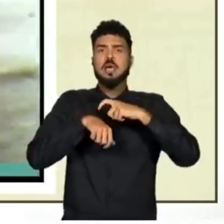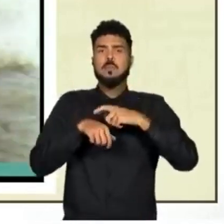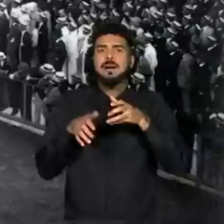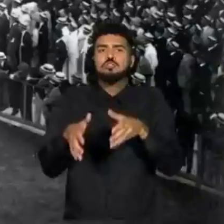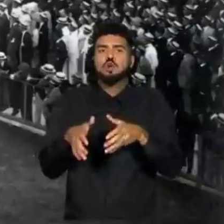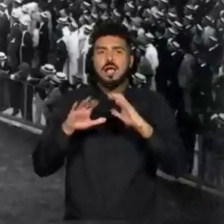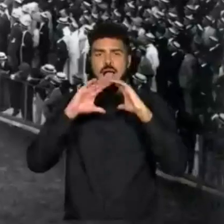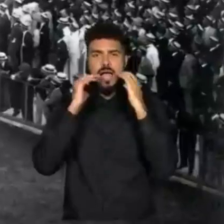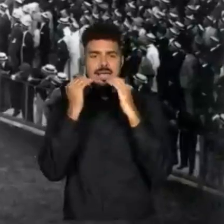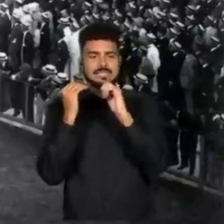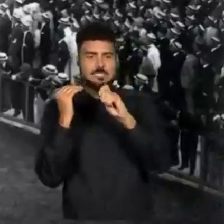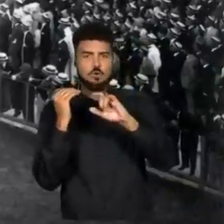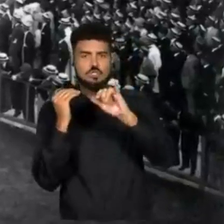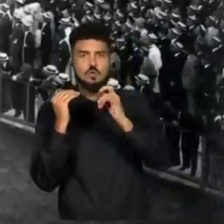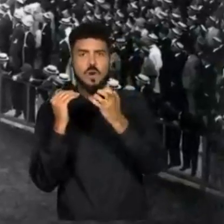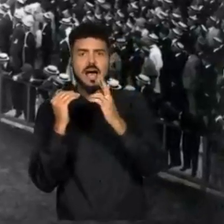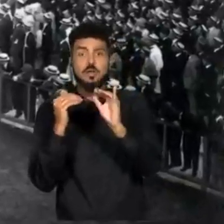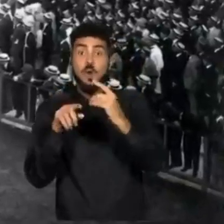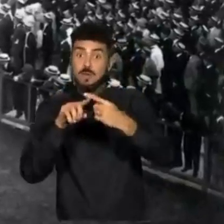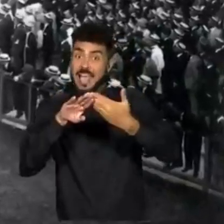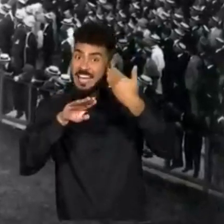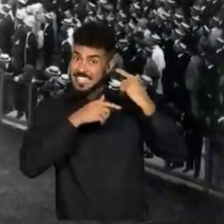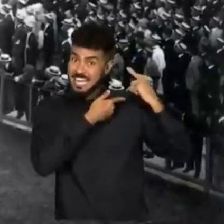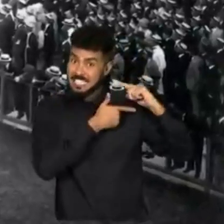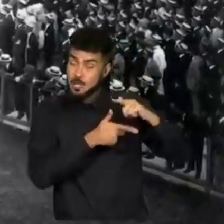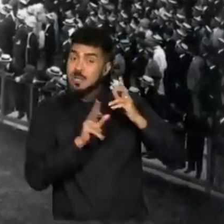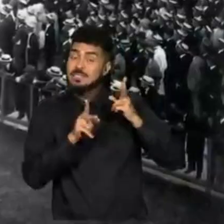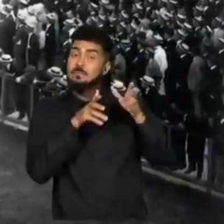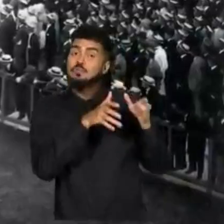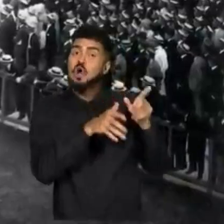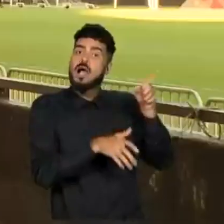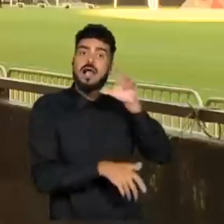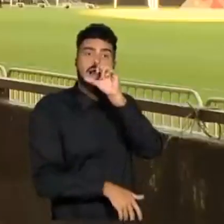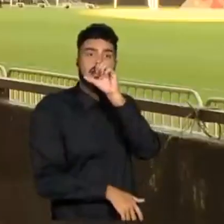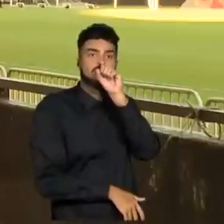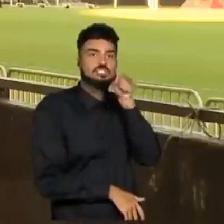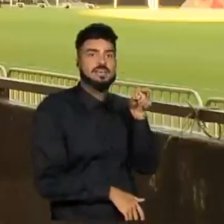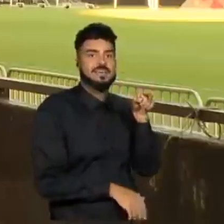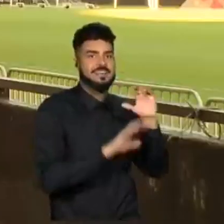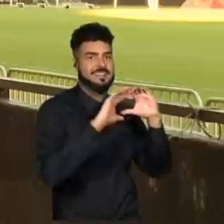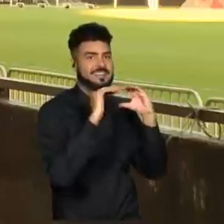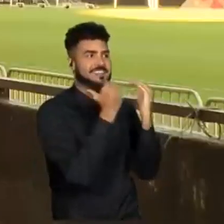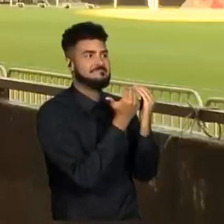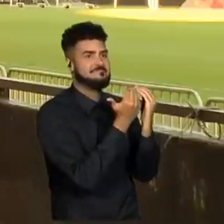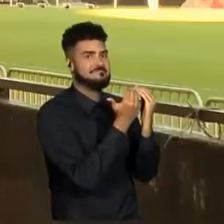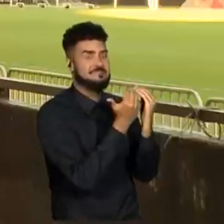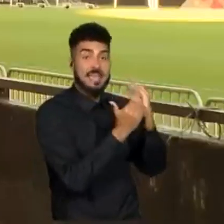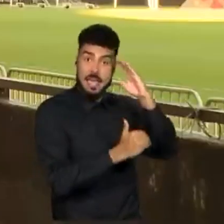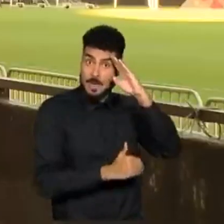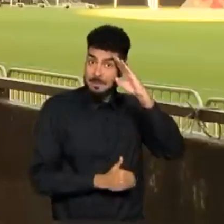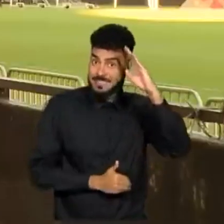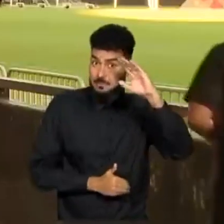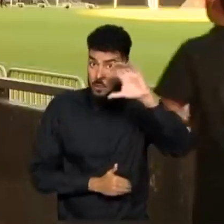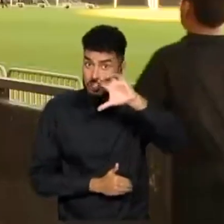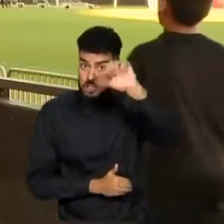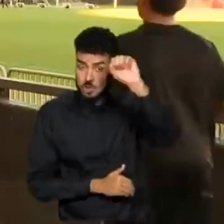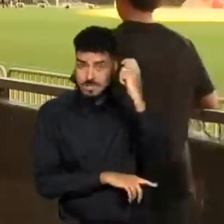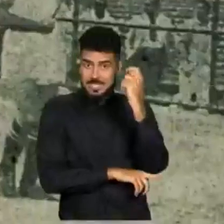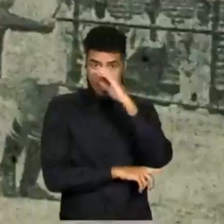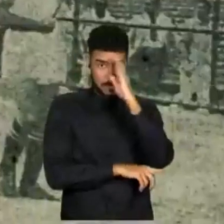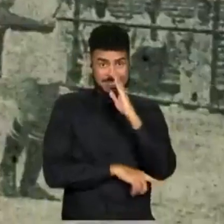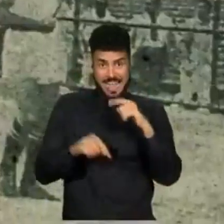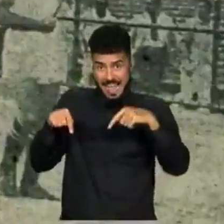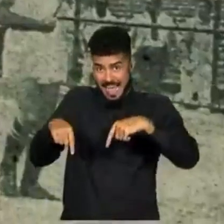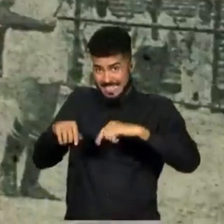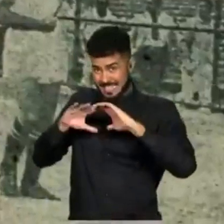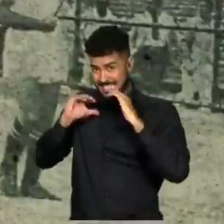pé atrás com isso daí, mas eu acho que seria uma medida muito mais rápida, muito mais assertiva. A 777 está